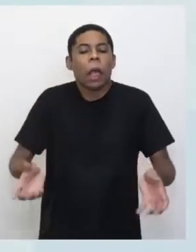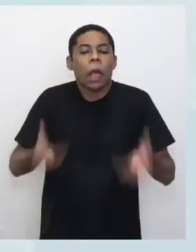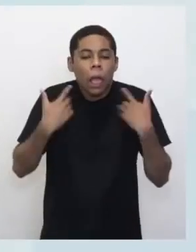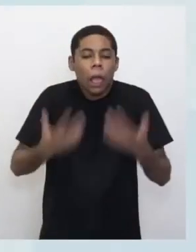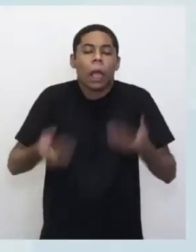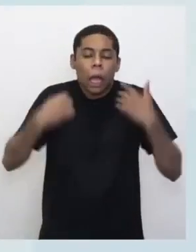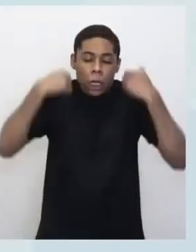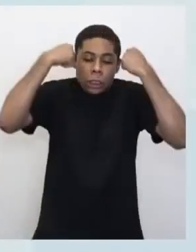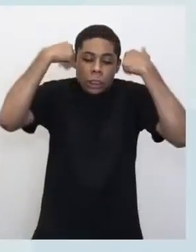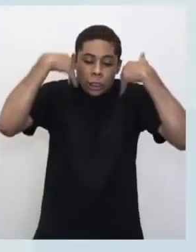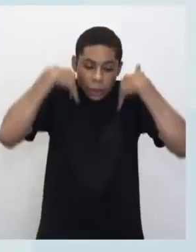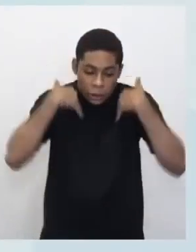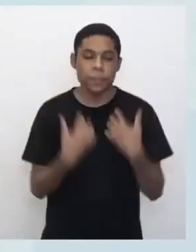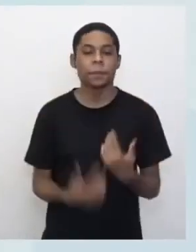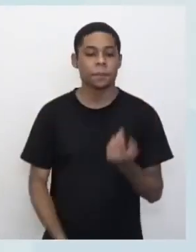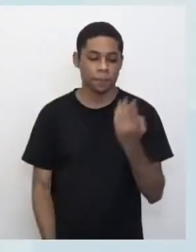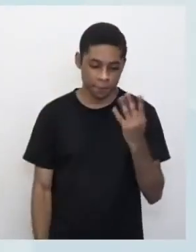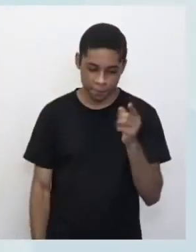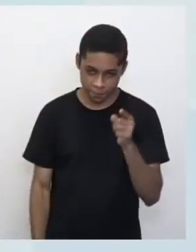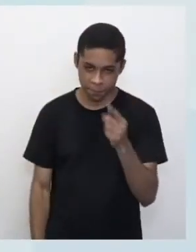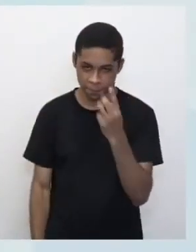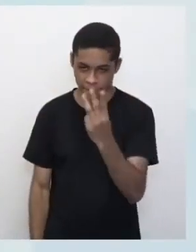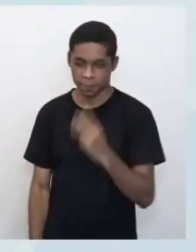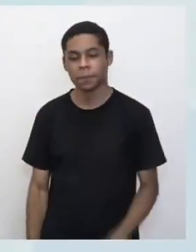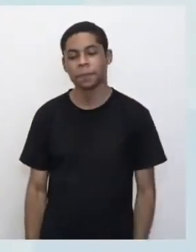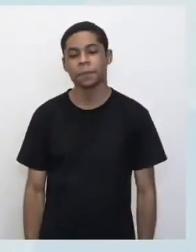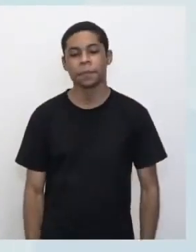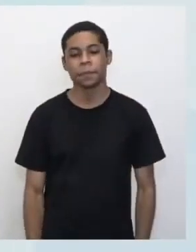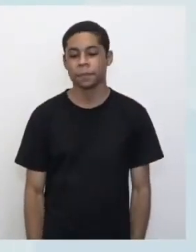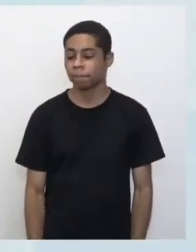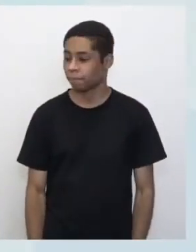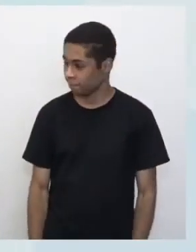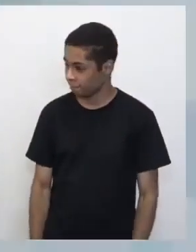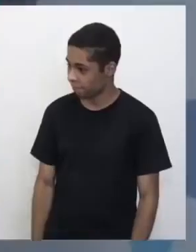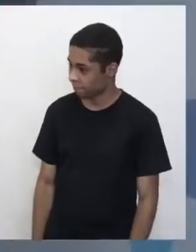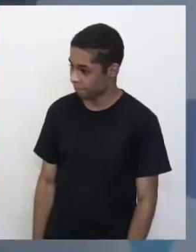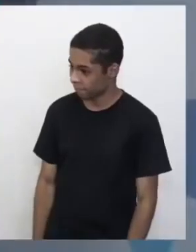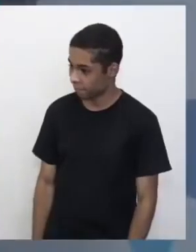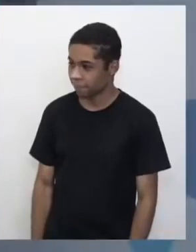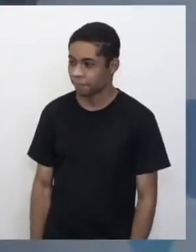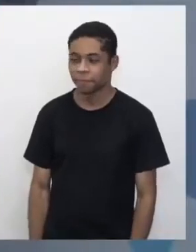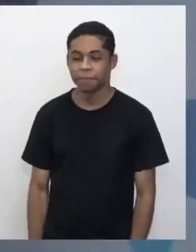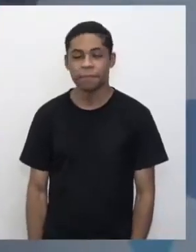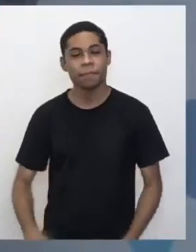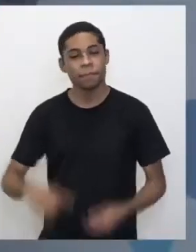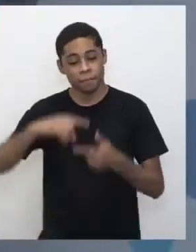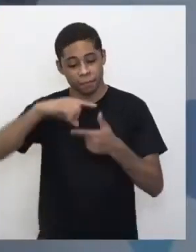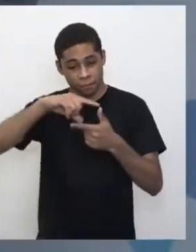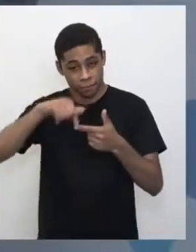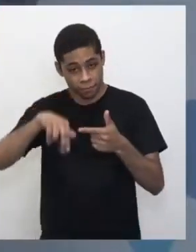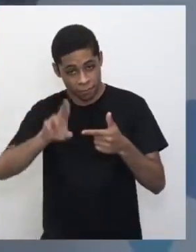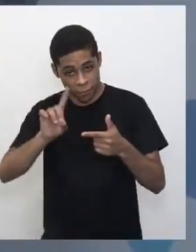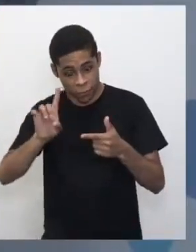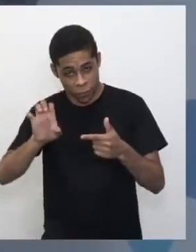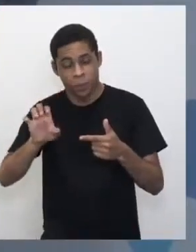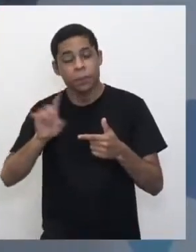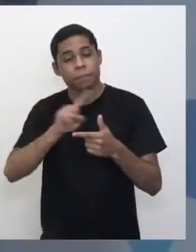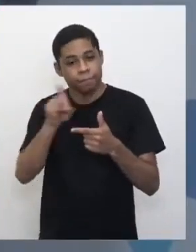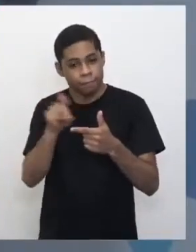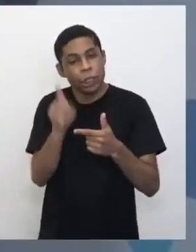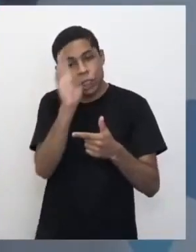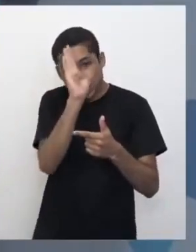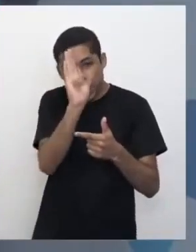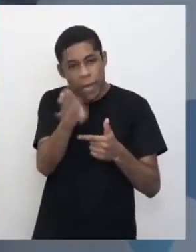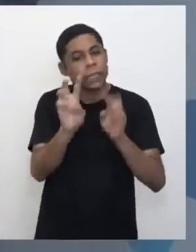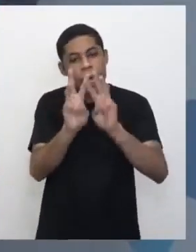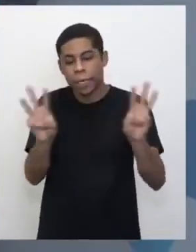suave, tem aí o número 4.3. Então, esses são os canais, esses QR Codes também aí vão ter, vão te levar direto